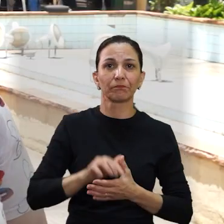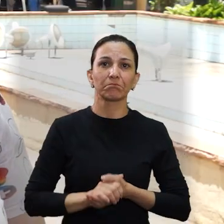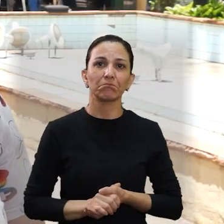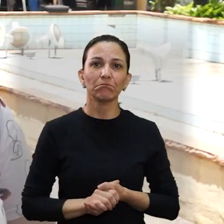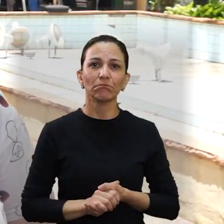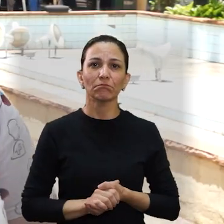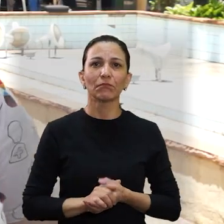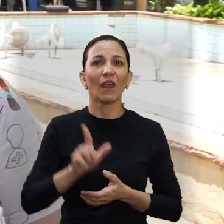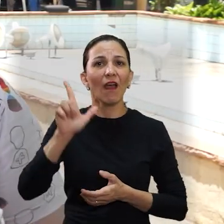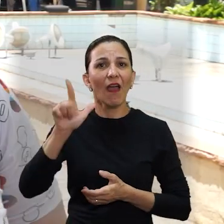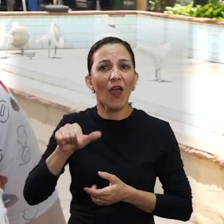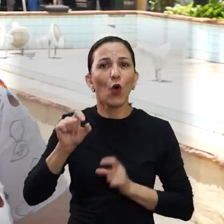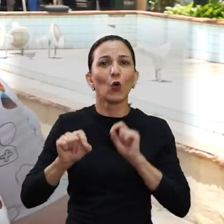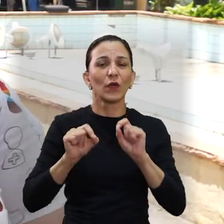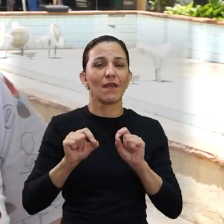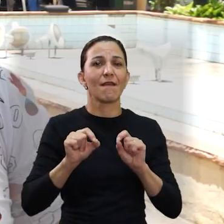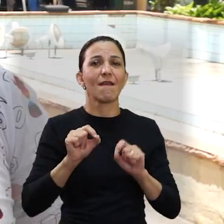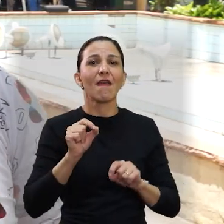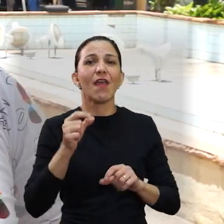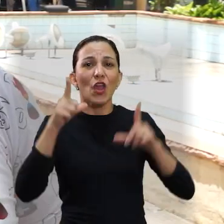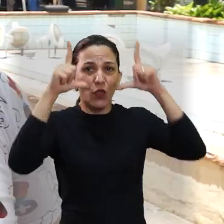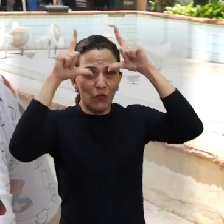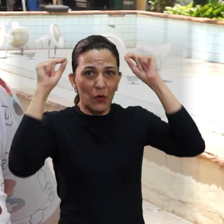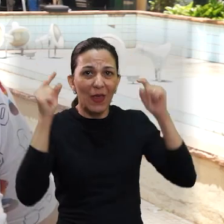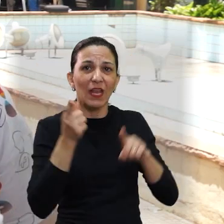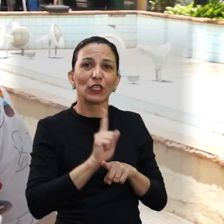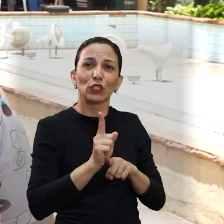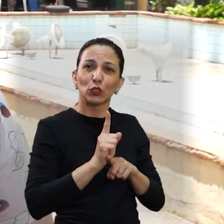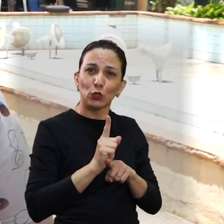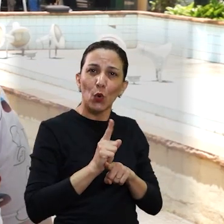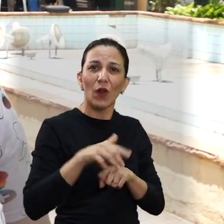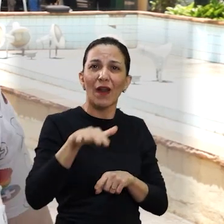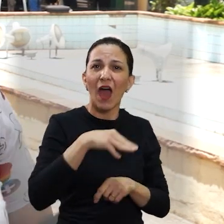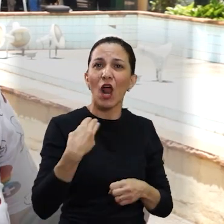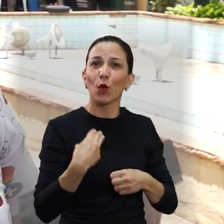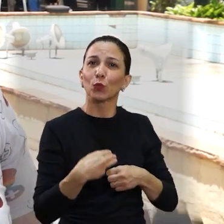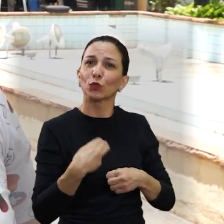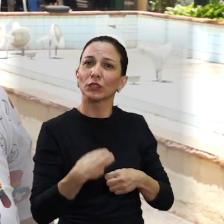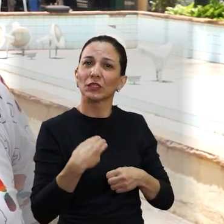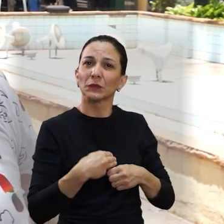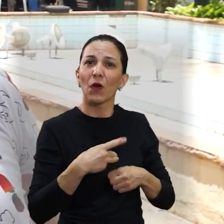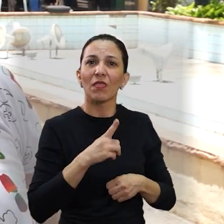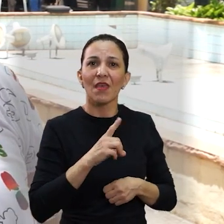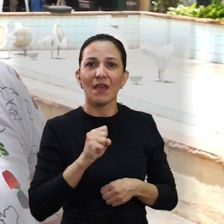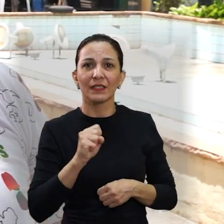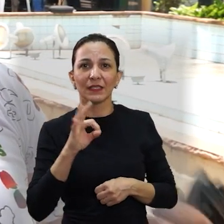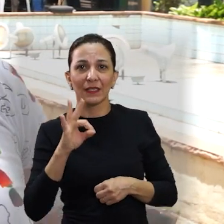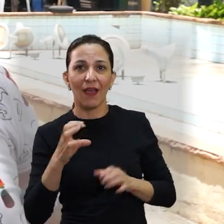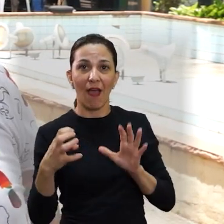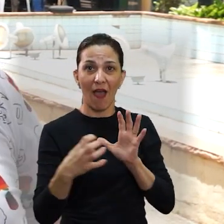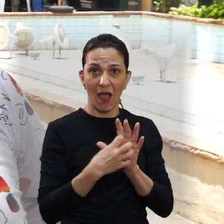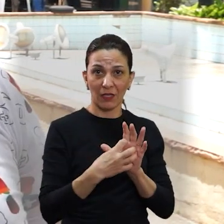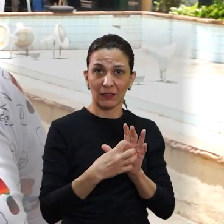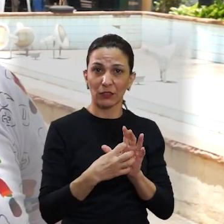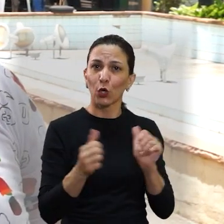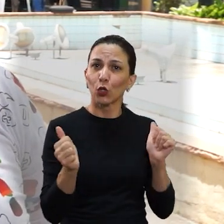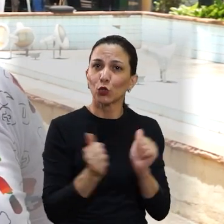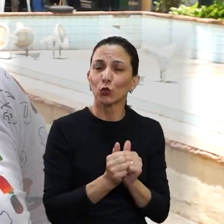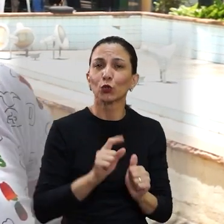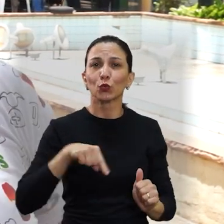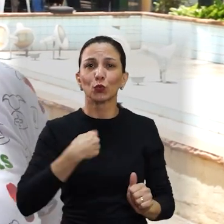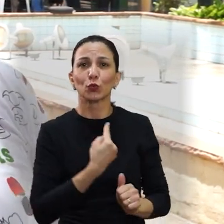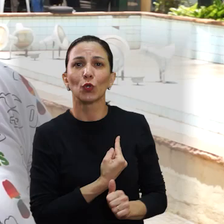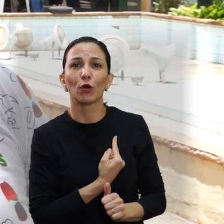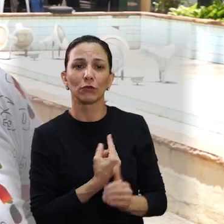Saliane, além de ser enfermeira, é gestora do Programa Municipal de IST AIDS. E ela foi peça fundamental para que, junto com a nossa mandata,